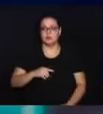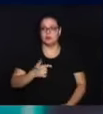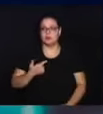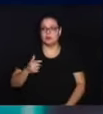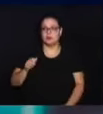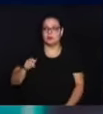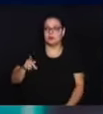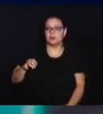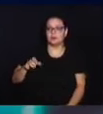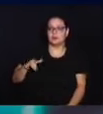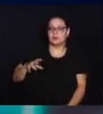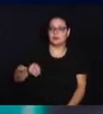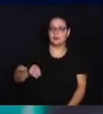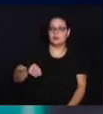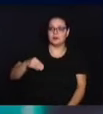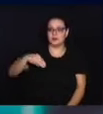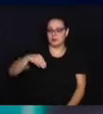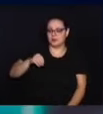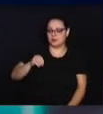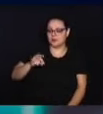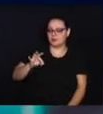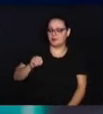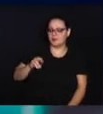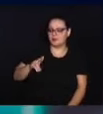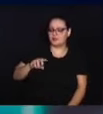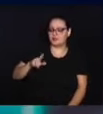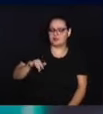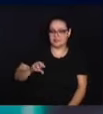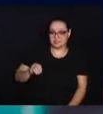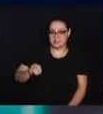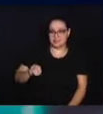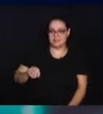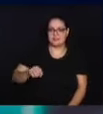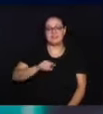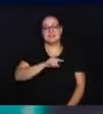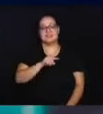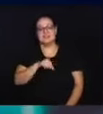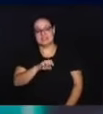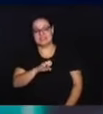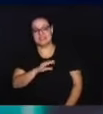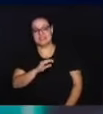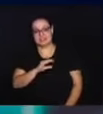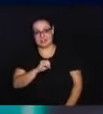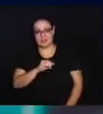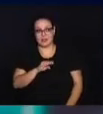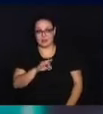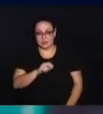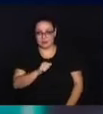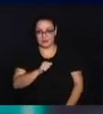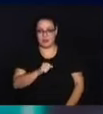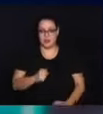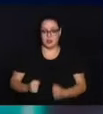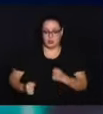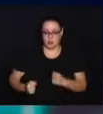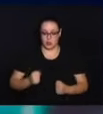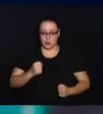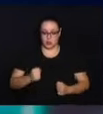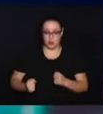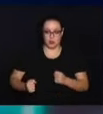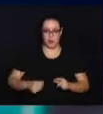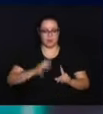apelidos eram Motorzinho e Zé da Cobra. Corredores esses que já era fã.